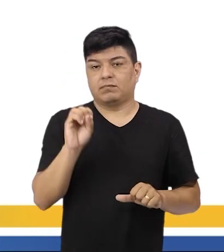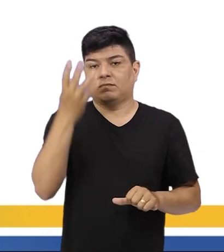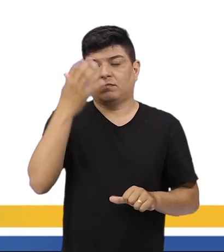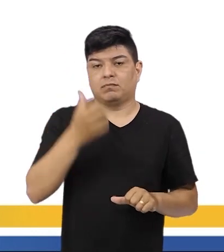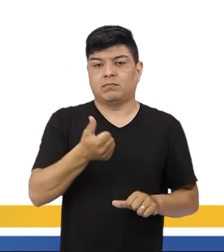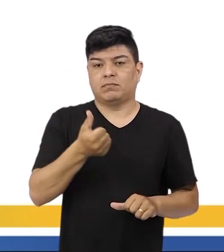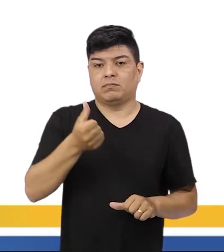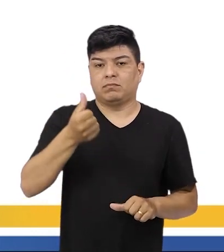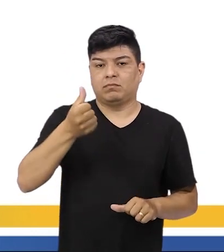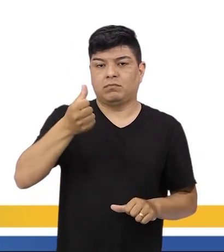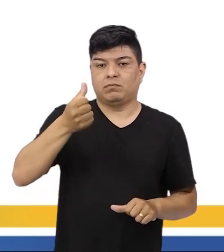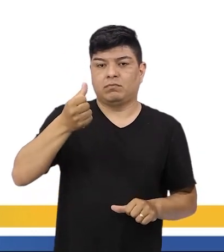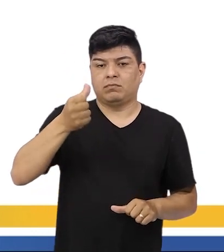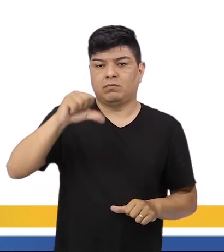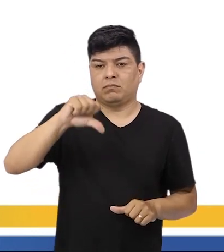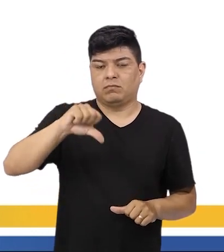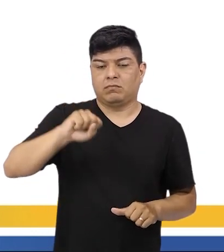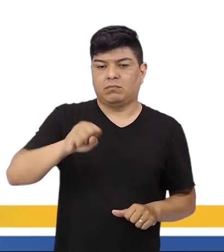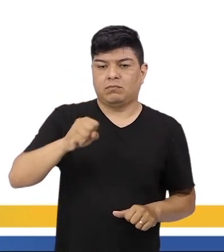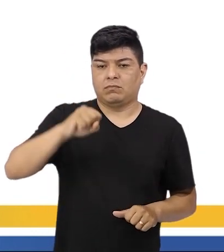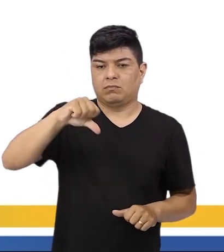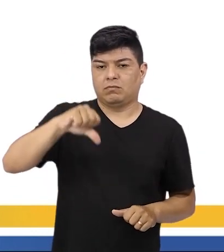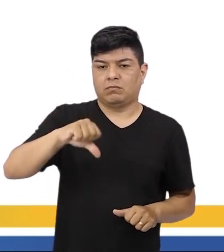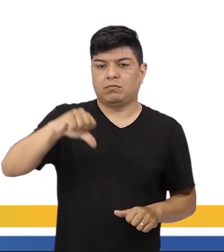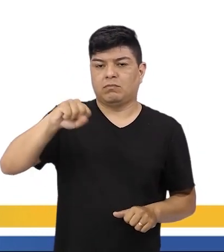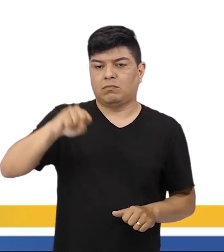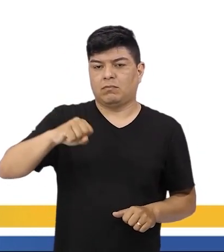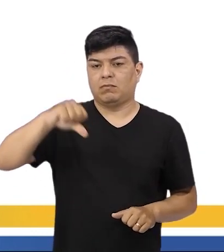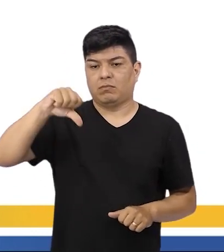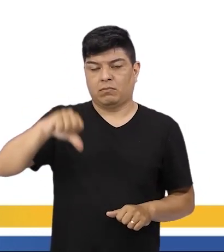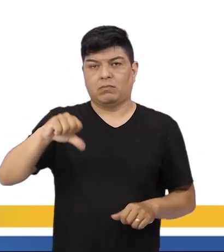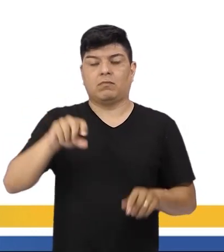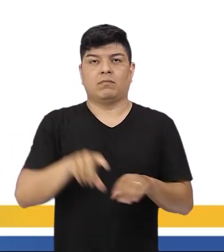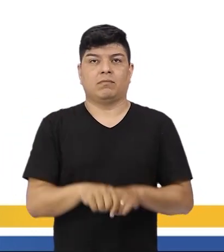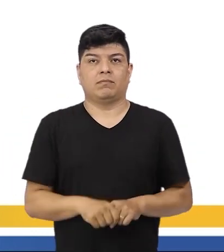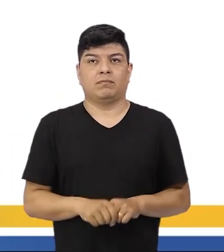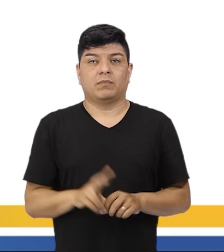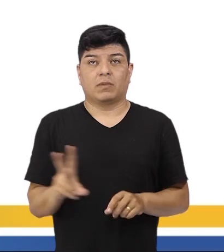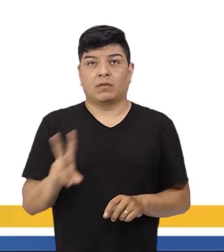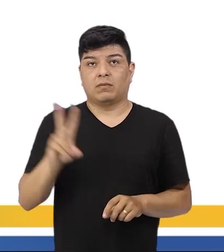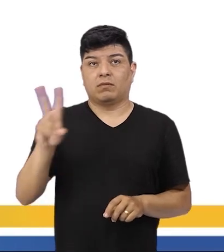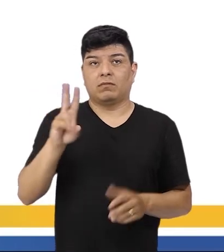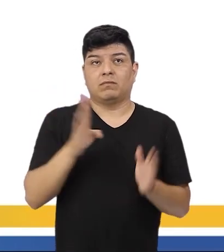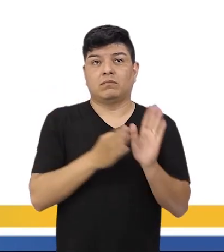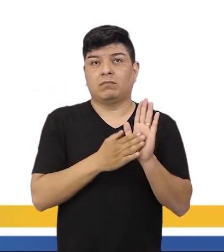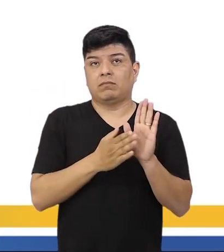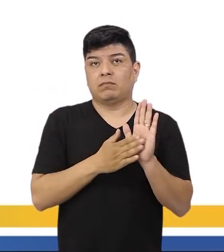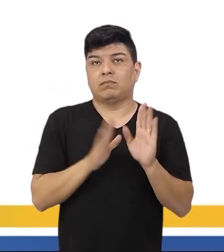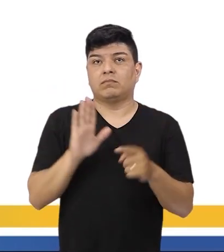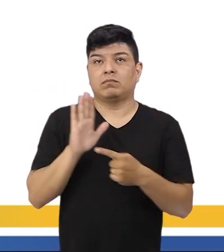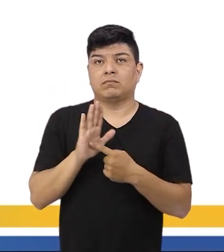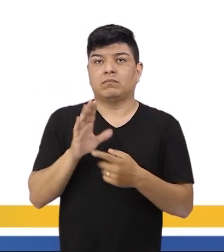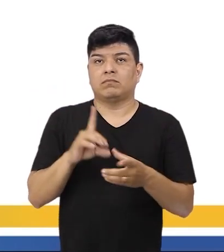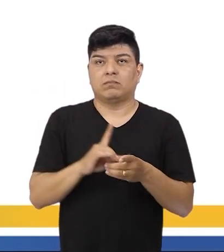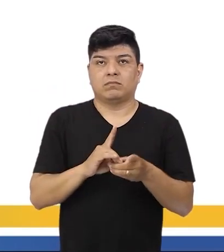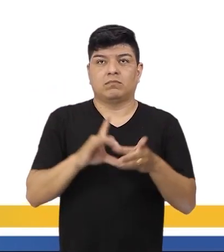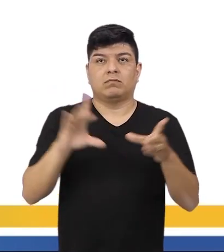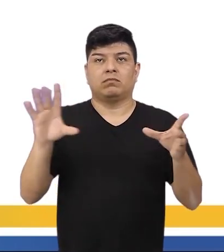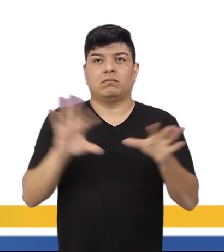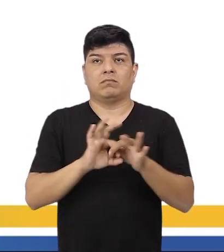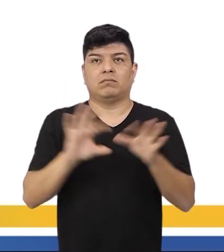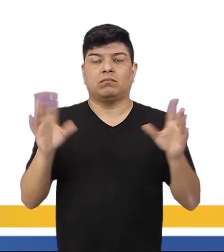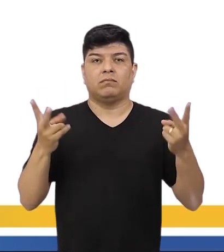1889, porque esta era uma maneira de valorizar as propostas políticas democráticas e